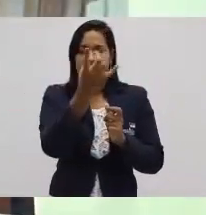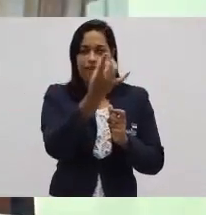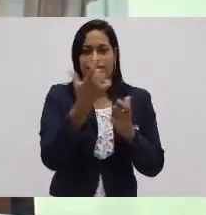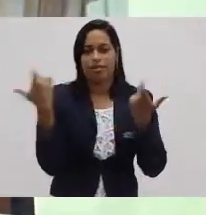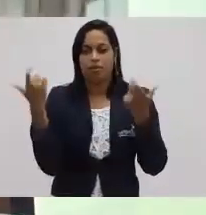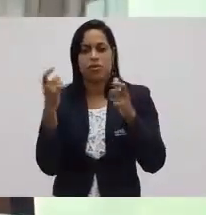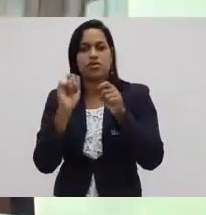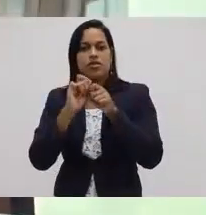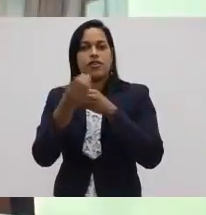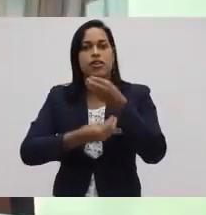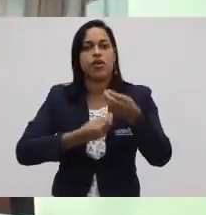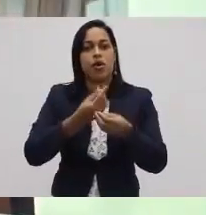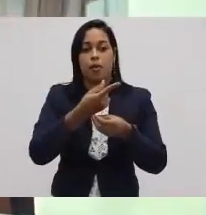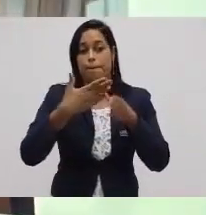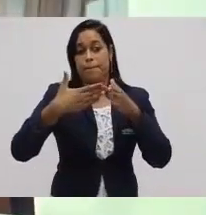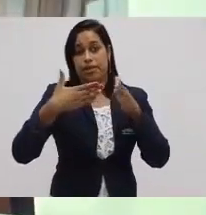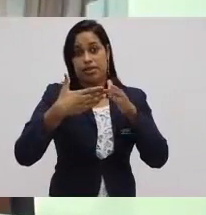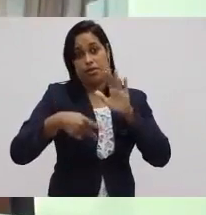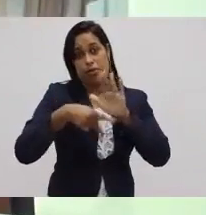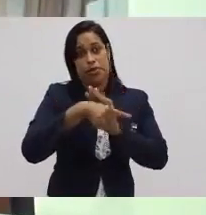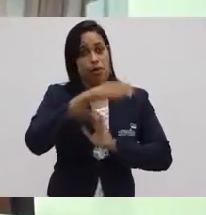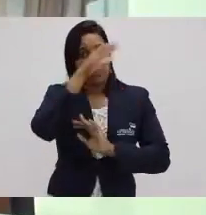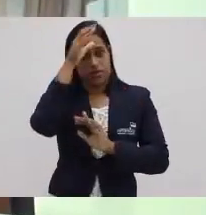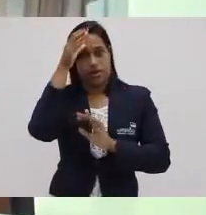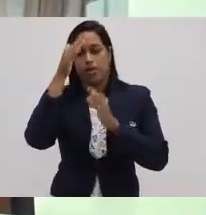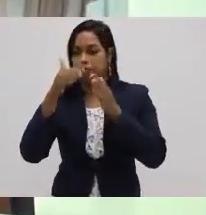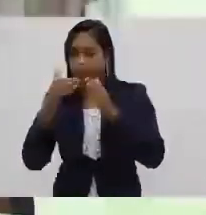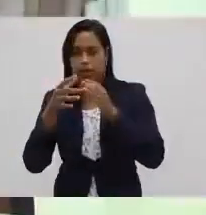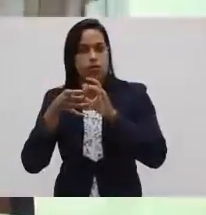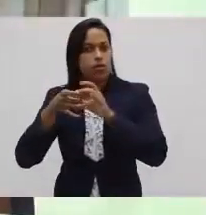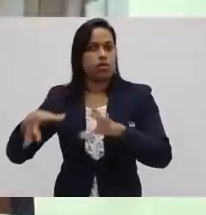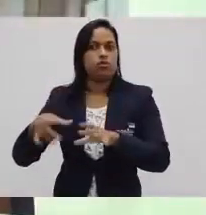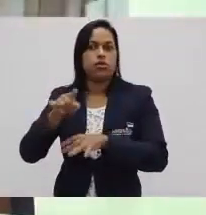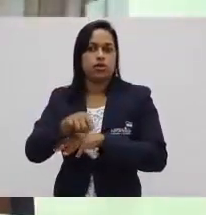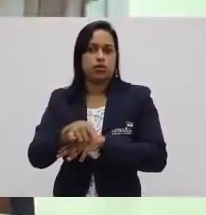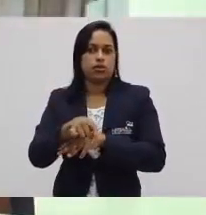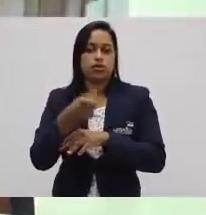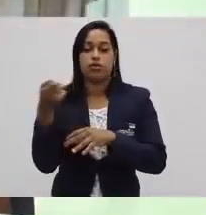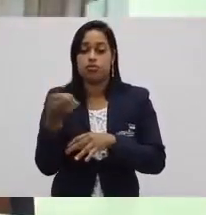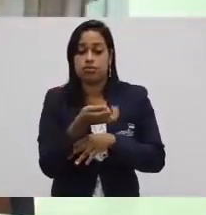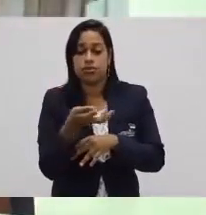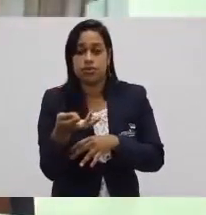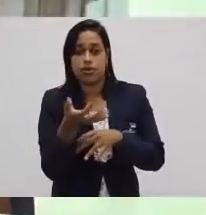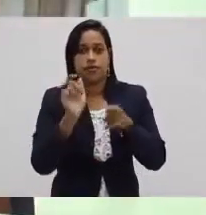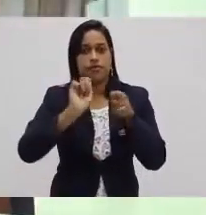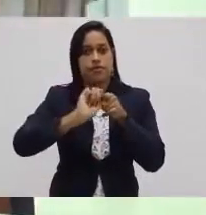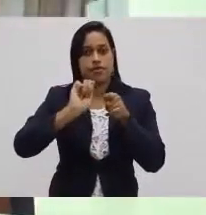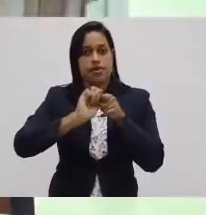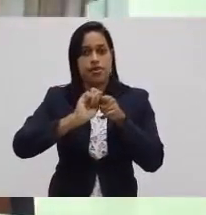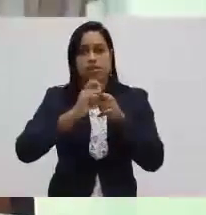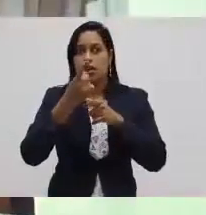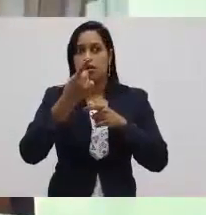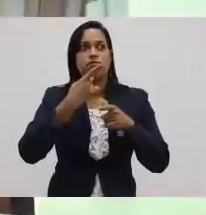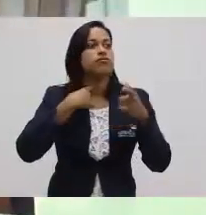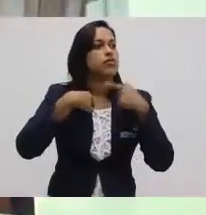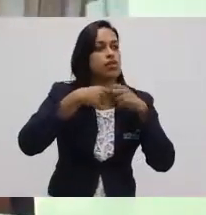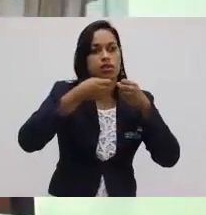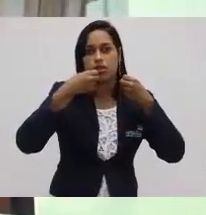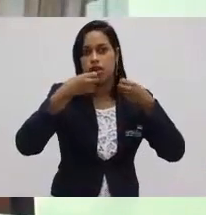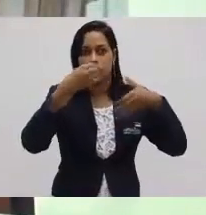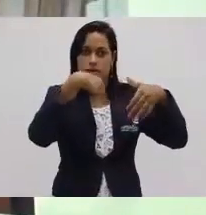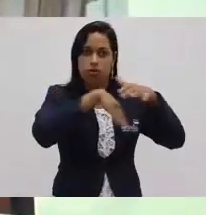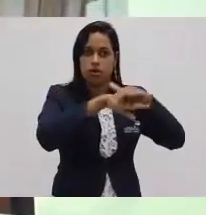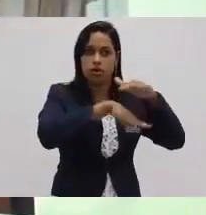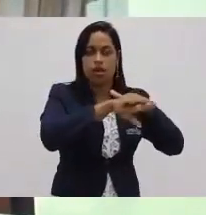dos clientes. Pediu, liberou. No produção em massa, se produzia à vontade. Ficava lá estocando,